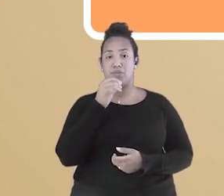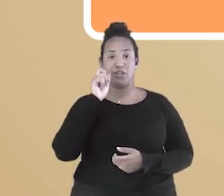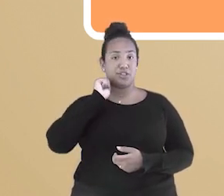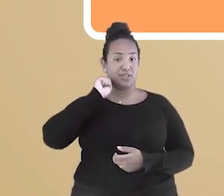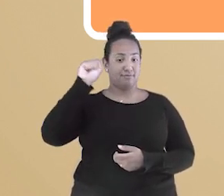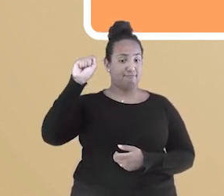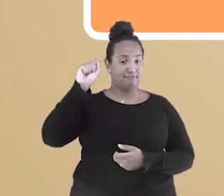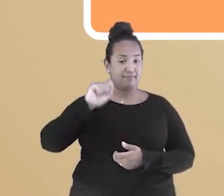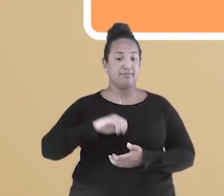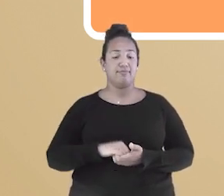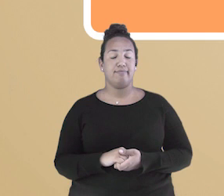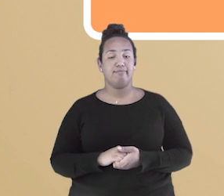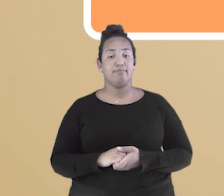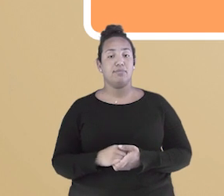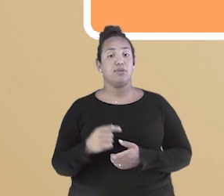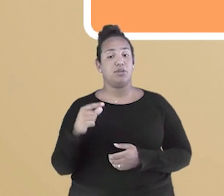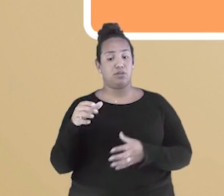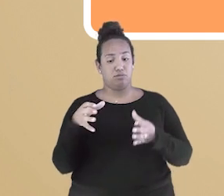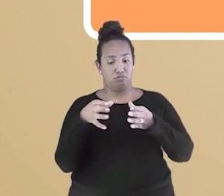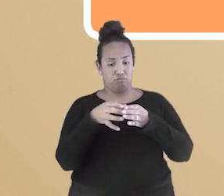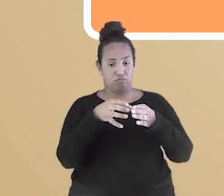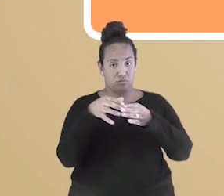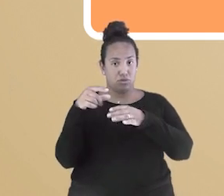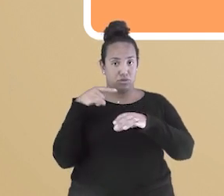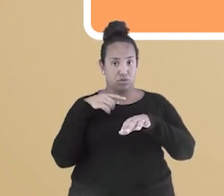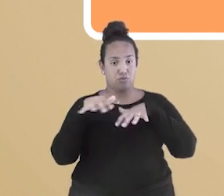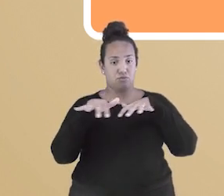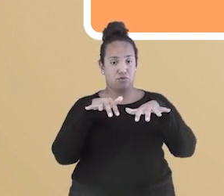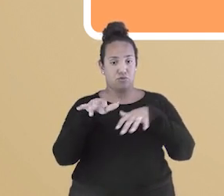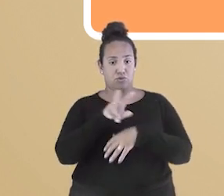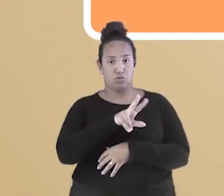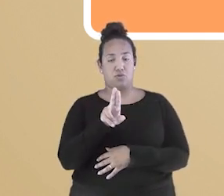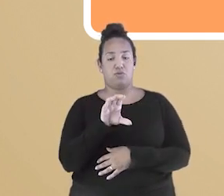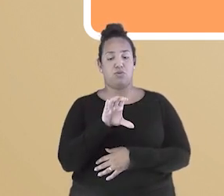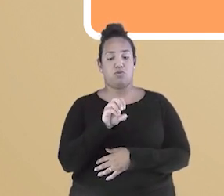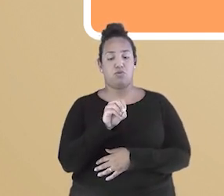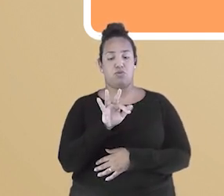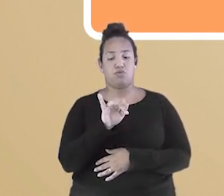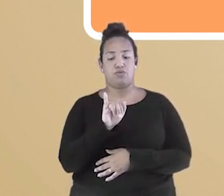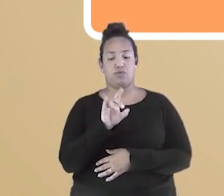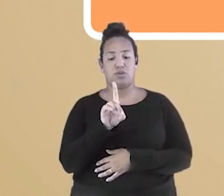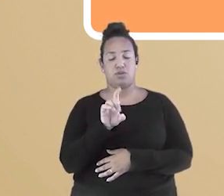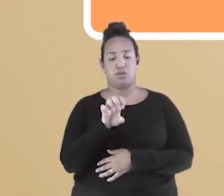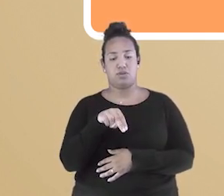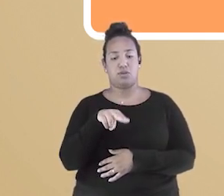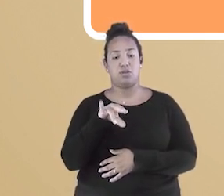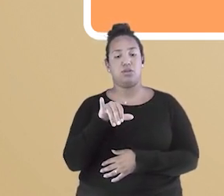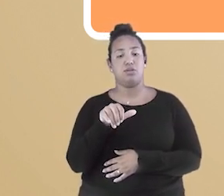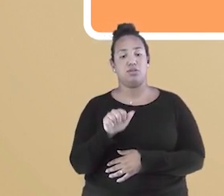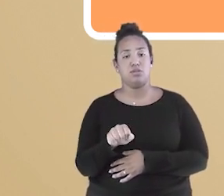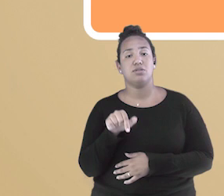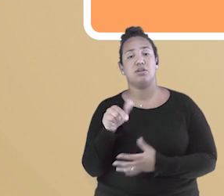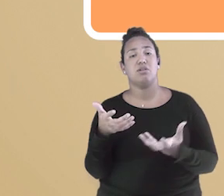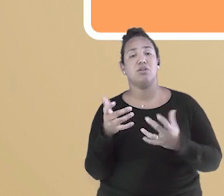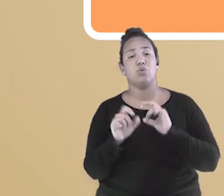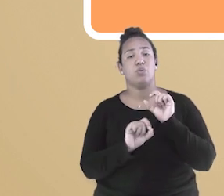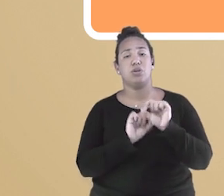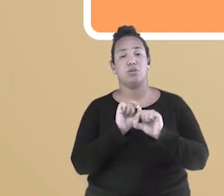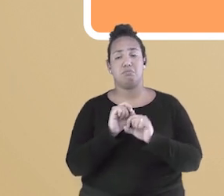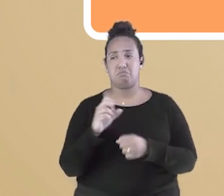chamado Inconfidência Mineira. Dentre muitas outras coisas, eles pediam a separação do Brasil de Portugal.